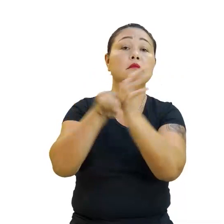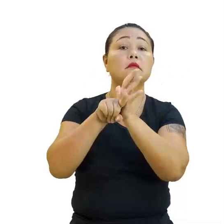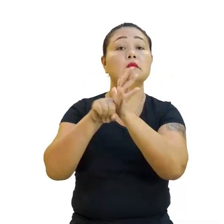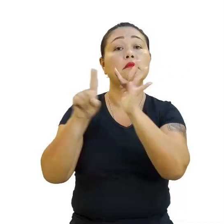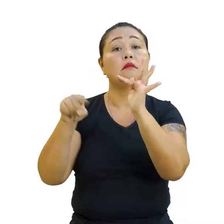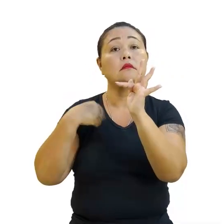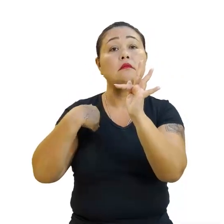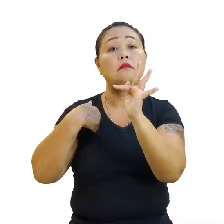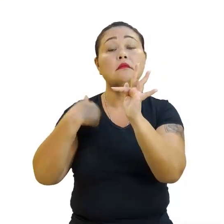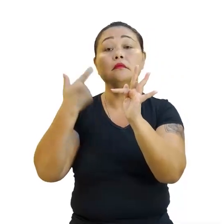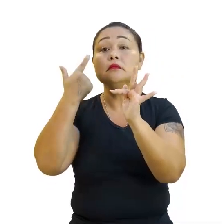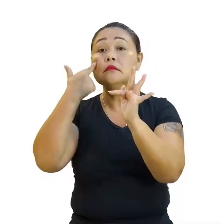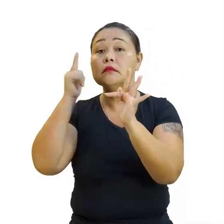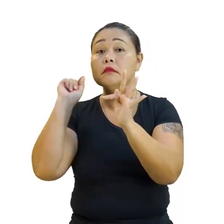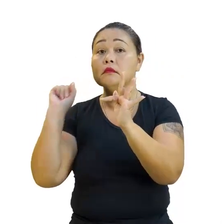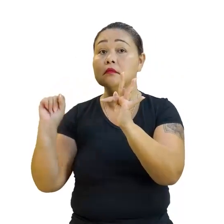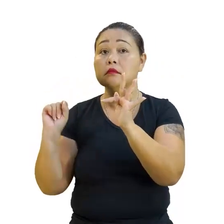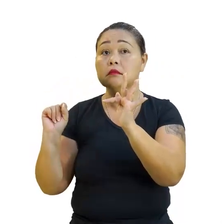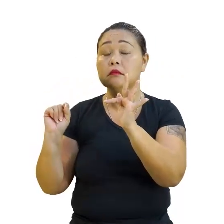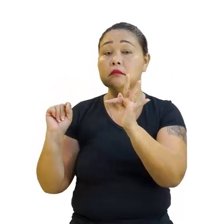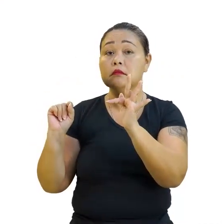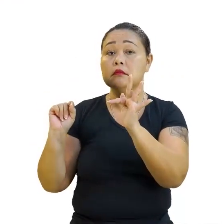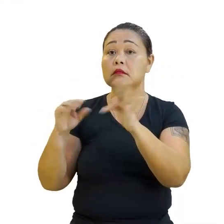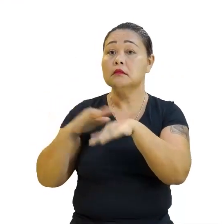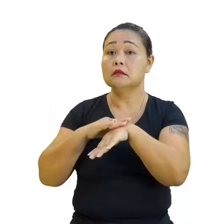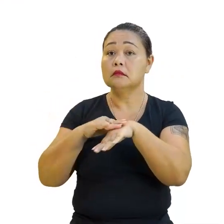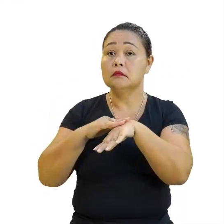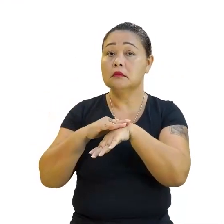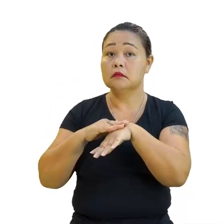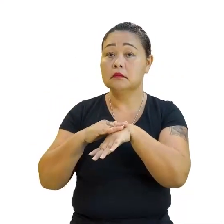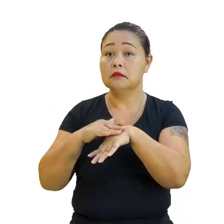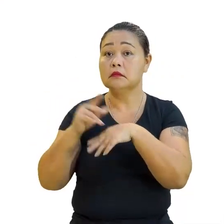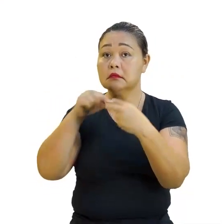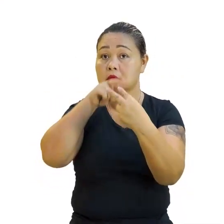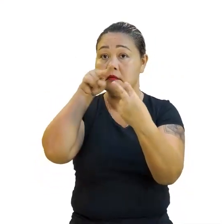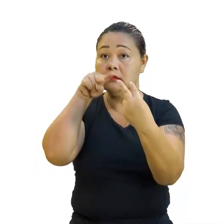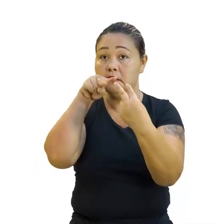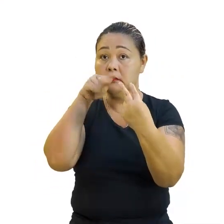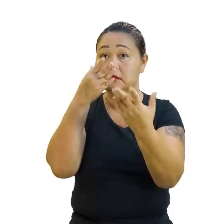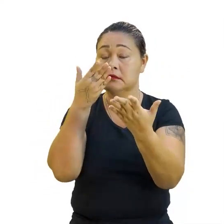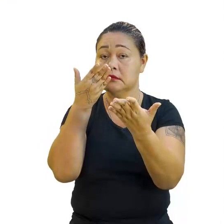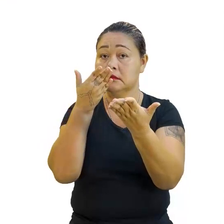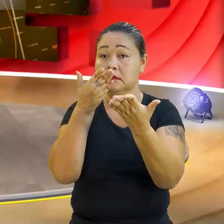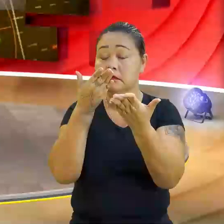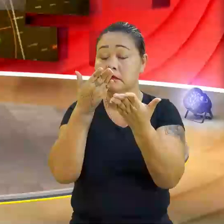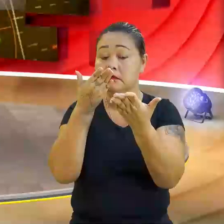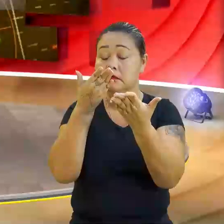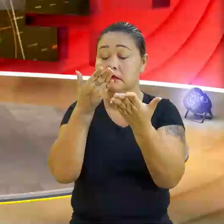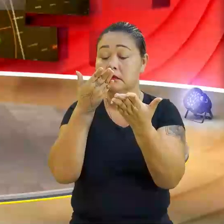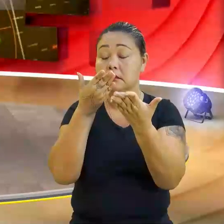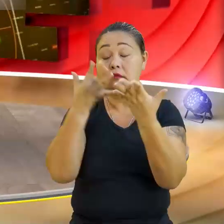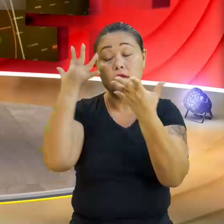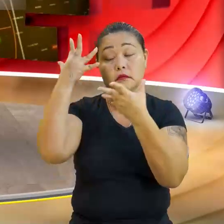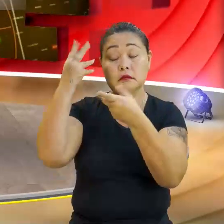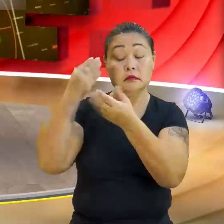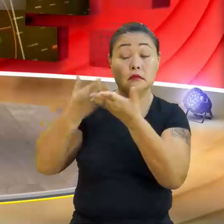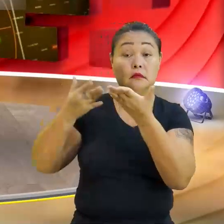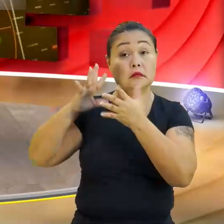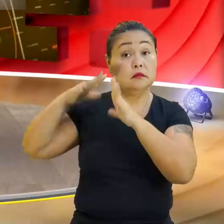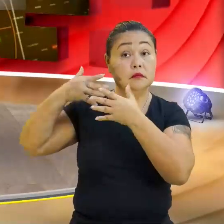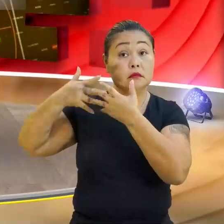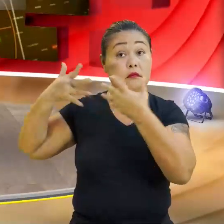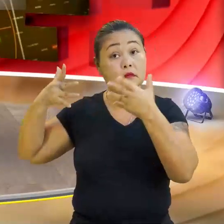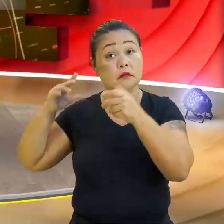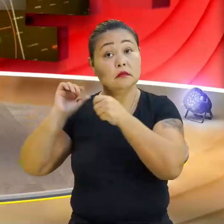você observa que, olha só, vamos conversar aqui agora olho no olho para não perdermos o raciocínio. Você